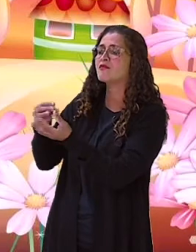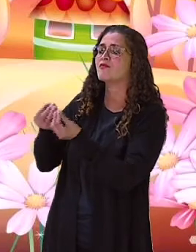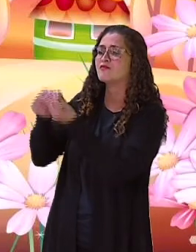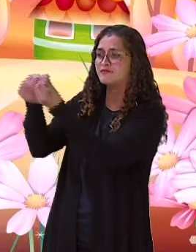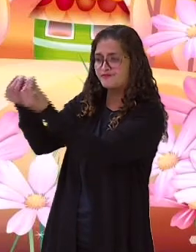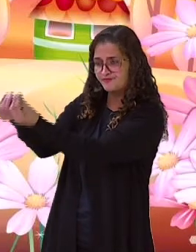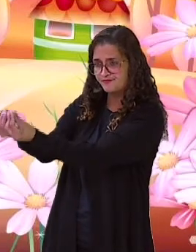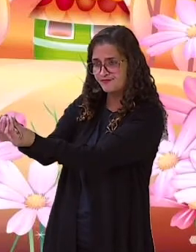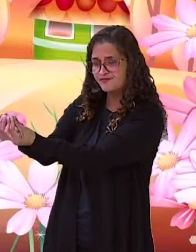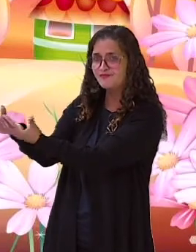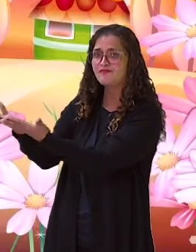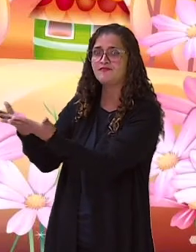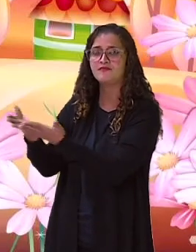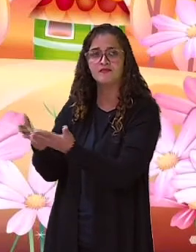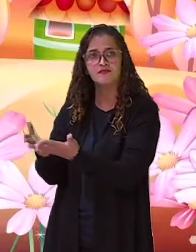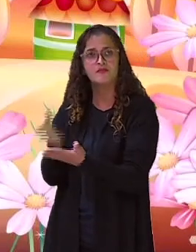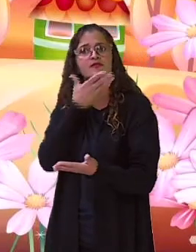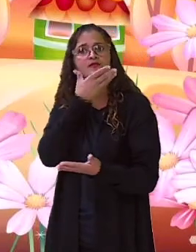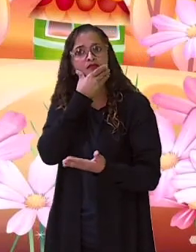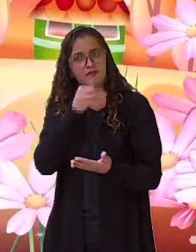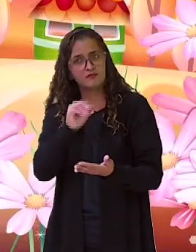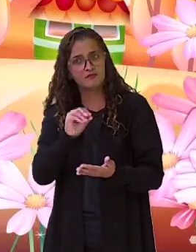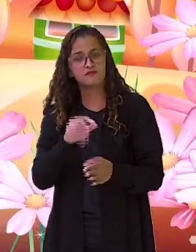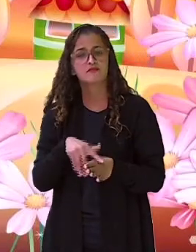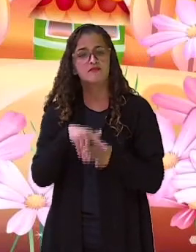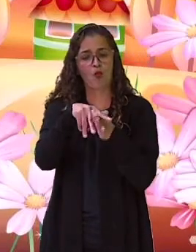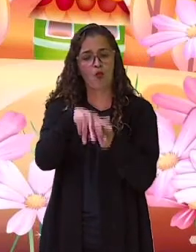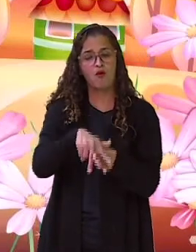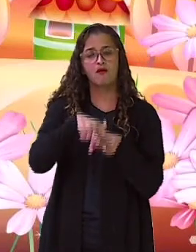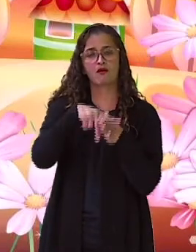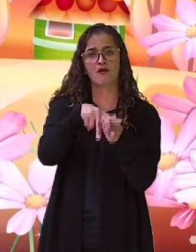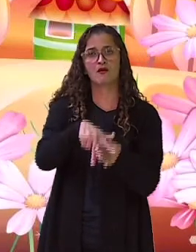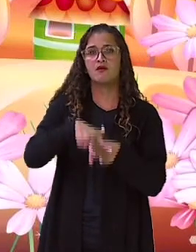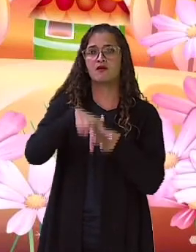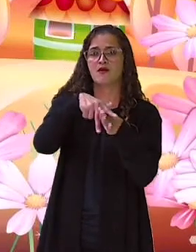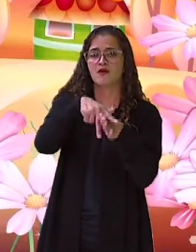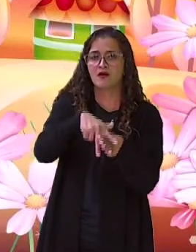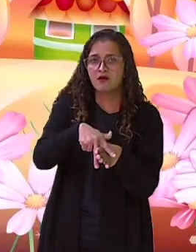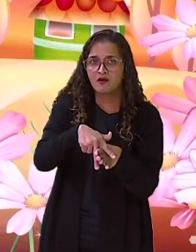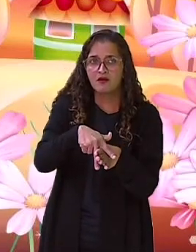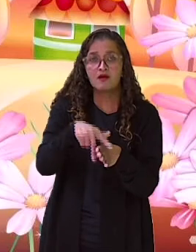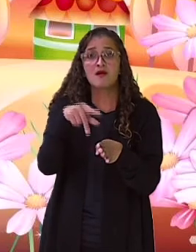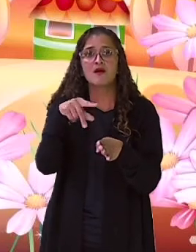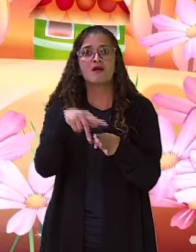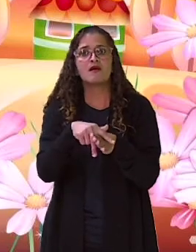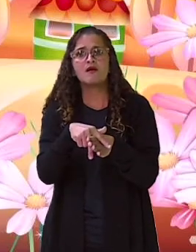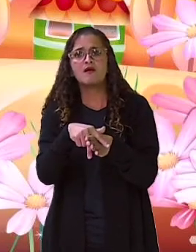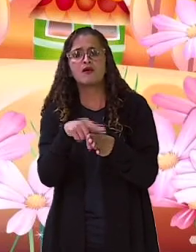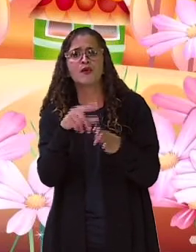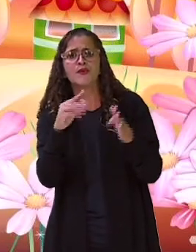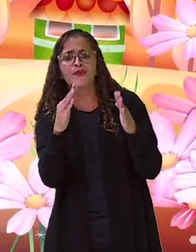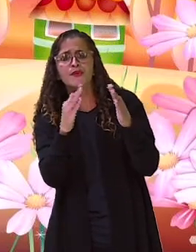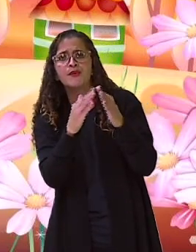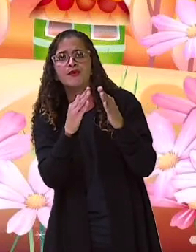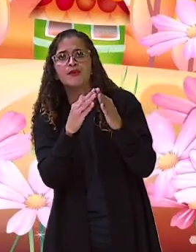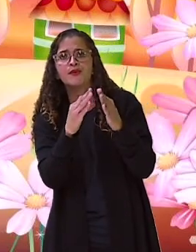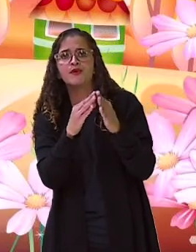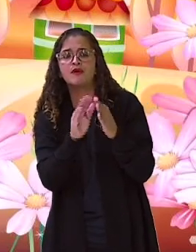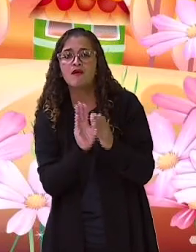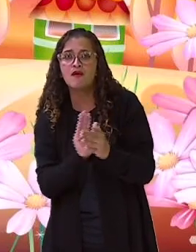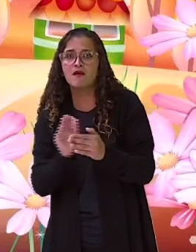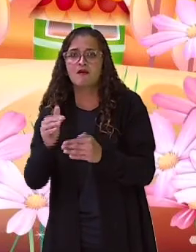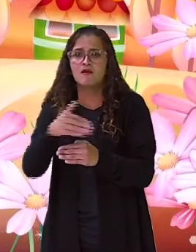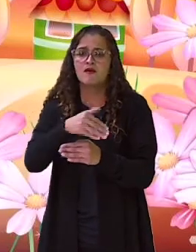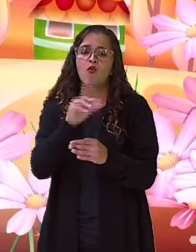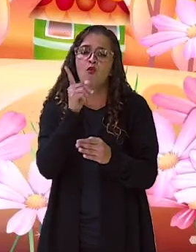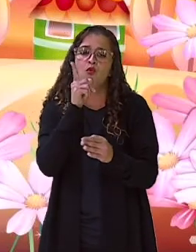elas. O homem continuou o seu caminho. Quando já estava perto de casa, na curva